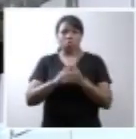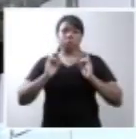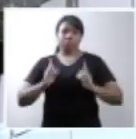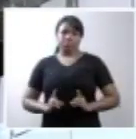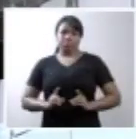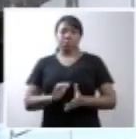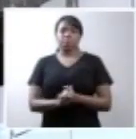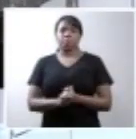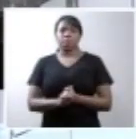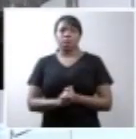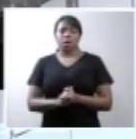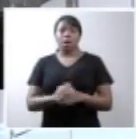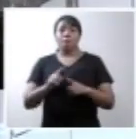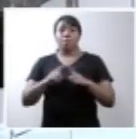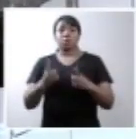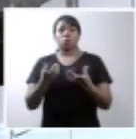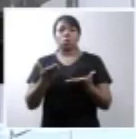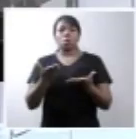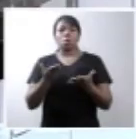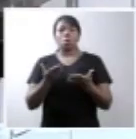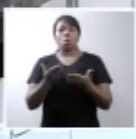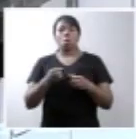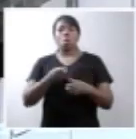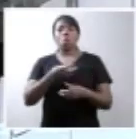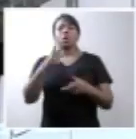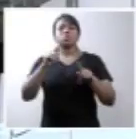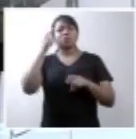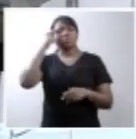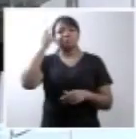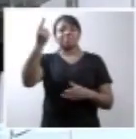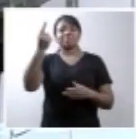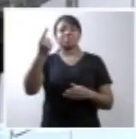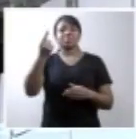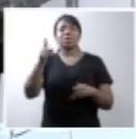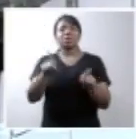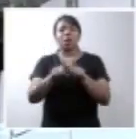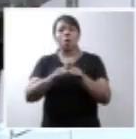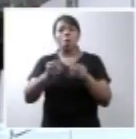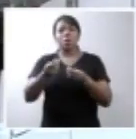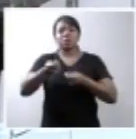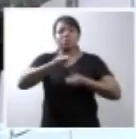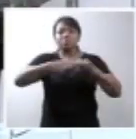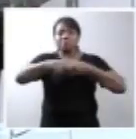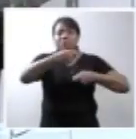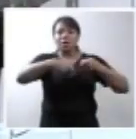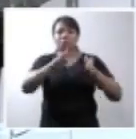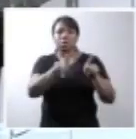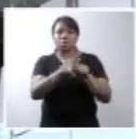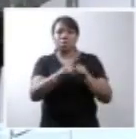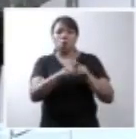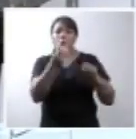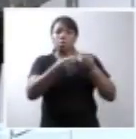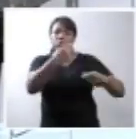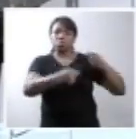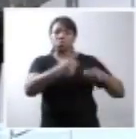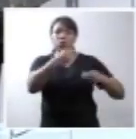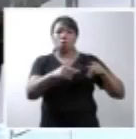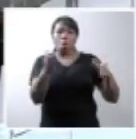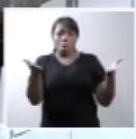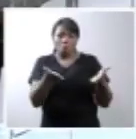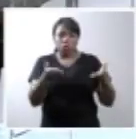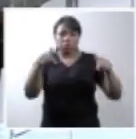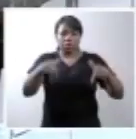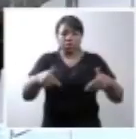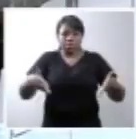Mas quais são as nossas ideias e de que forma elas se relacionam com a questão em discussão aqui hoje